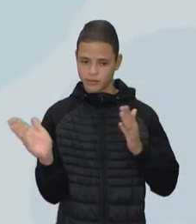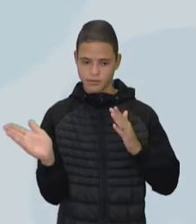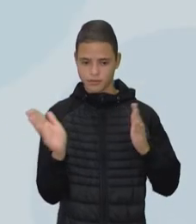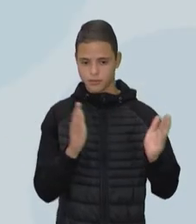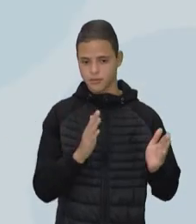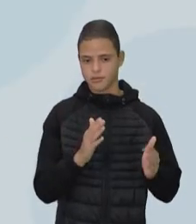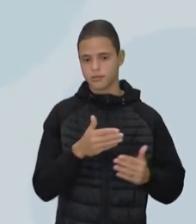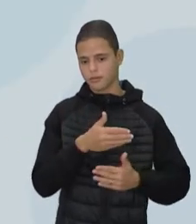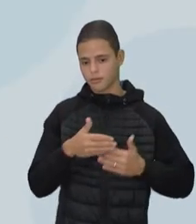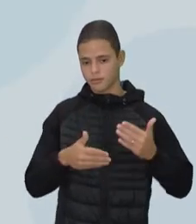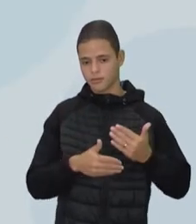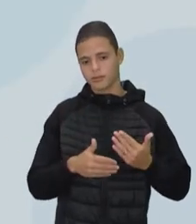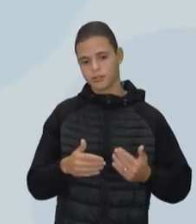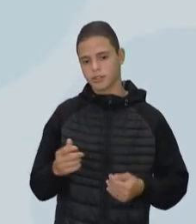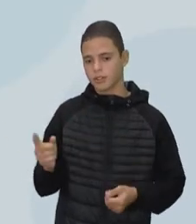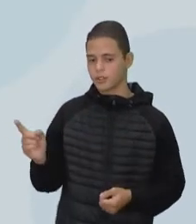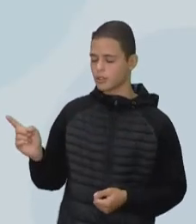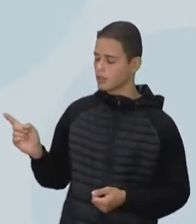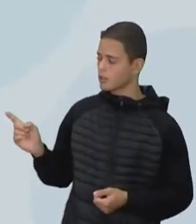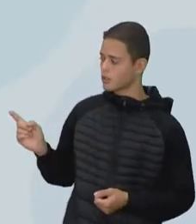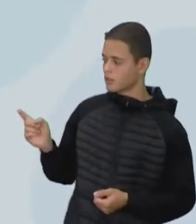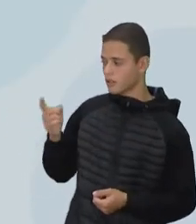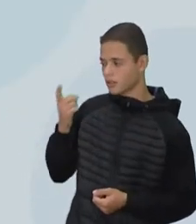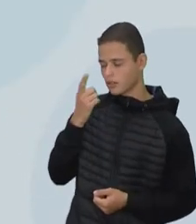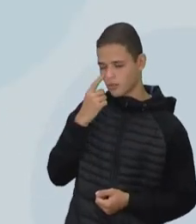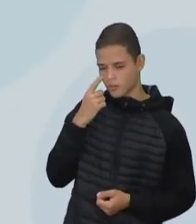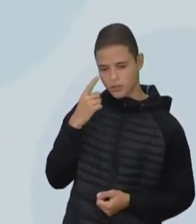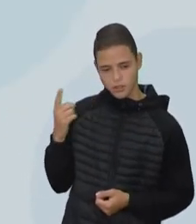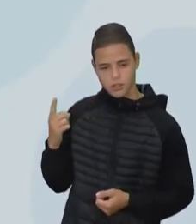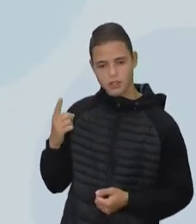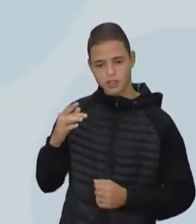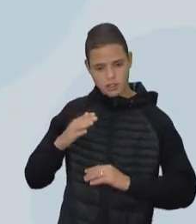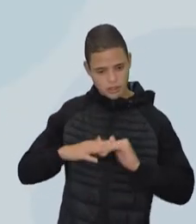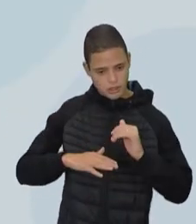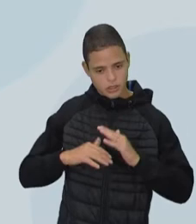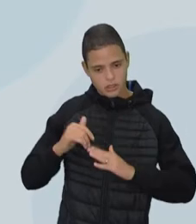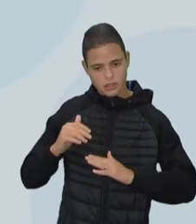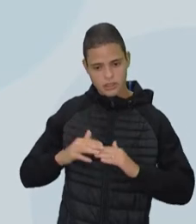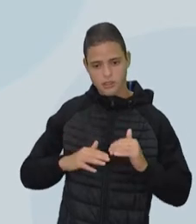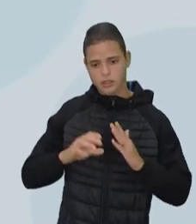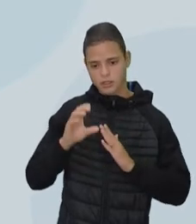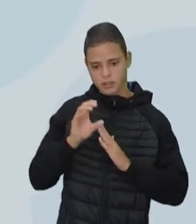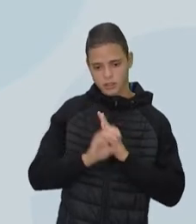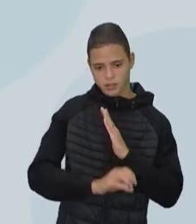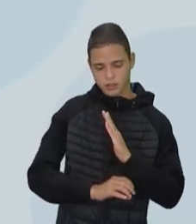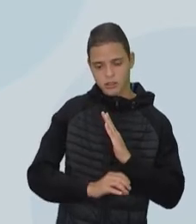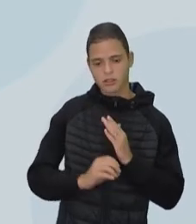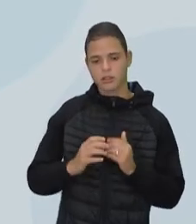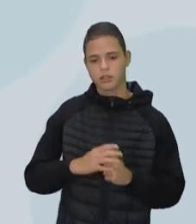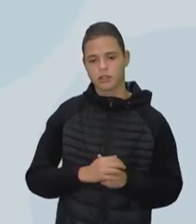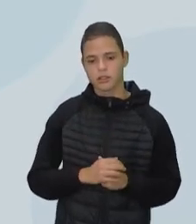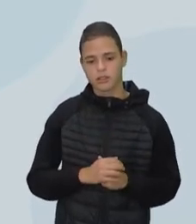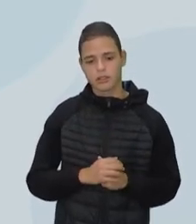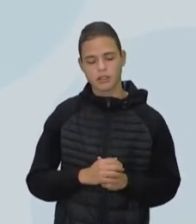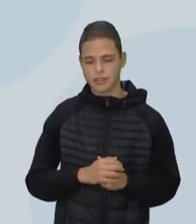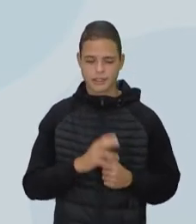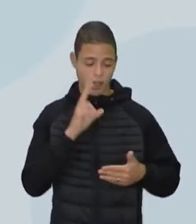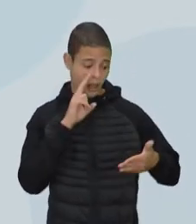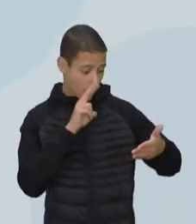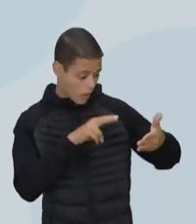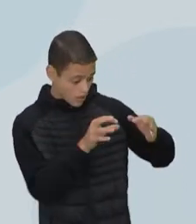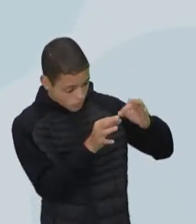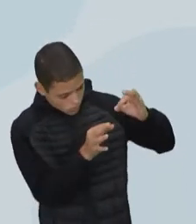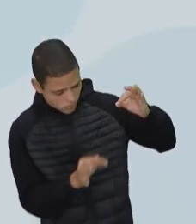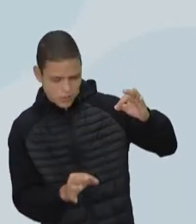tá certo? Então, vocês podem conferir aí as habilidades do currículo. Eu não vou ler para